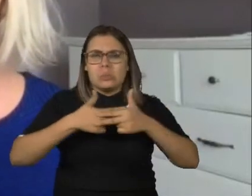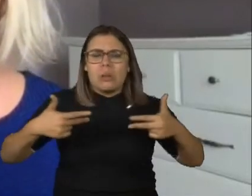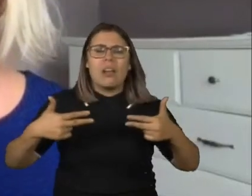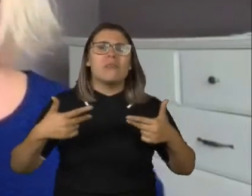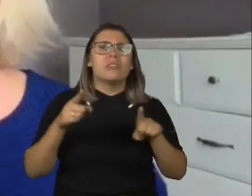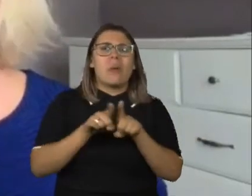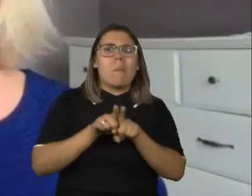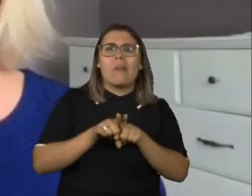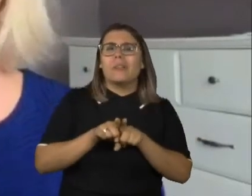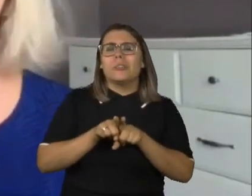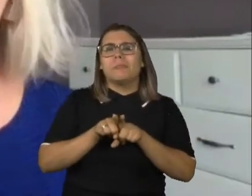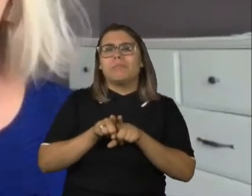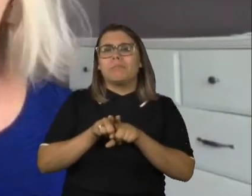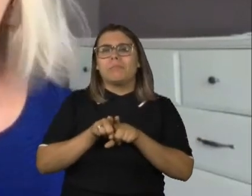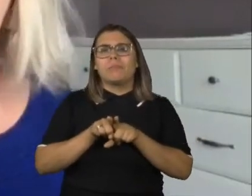olímpica,